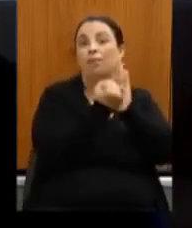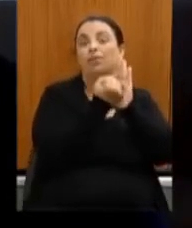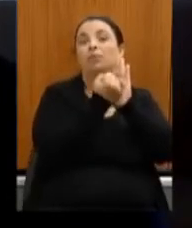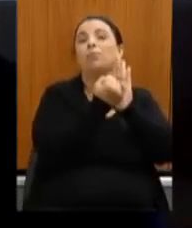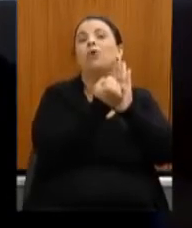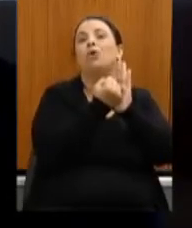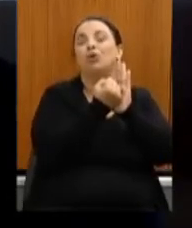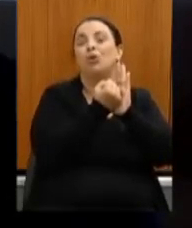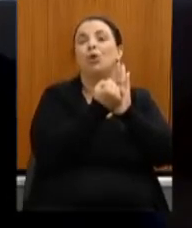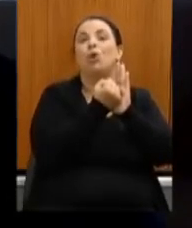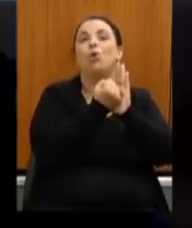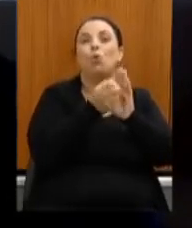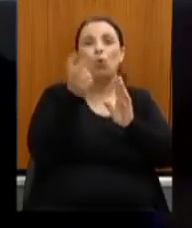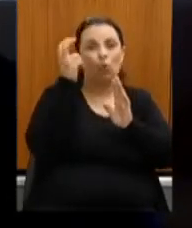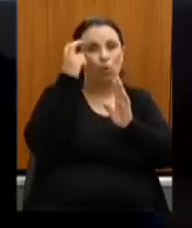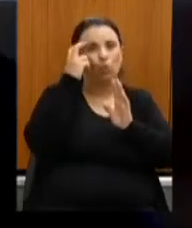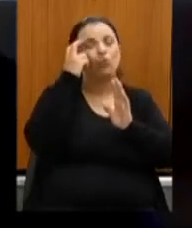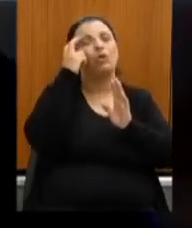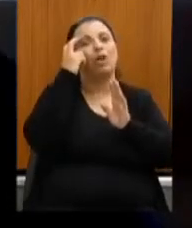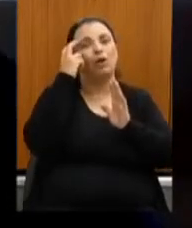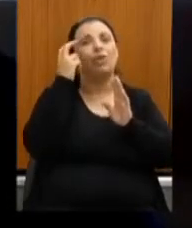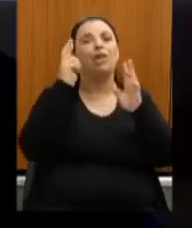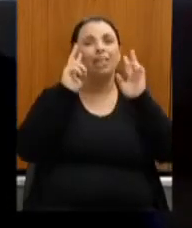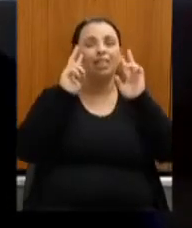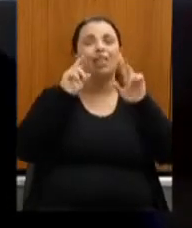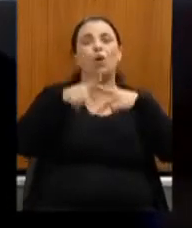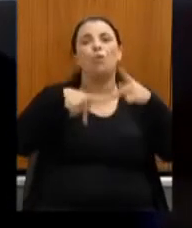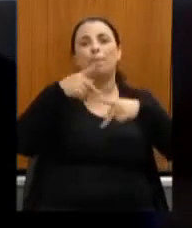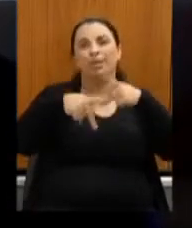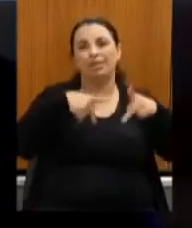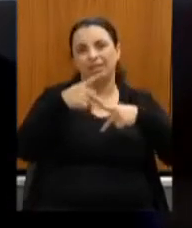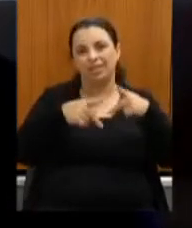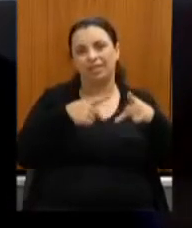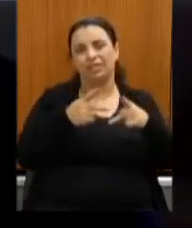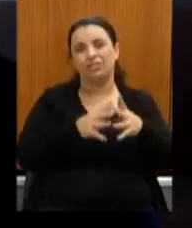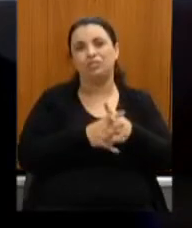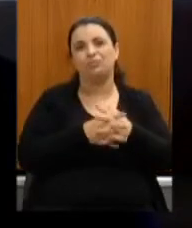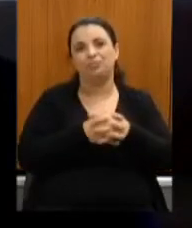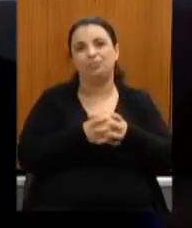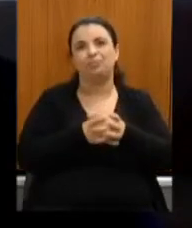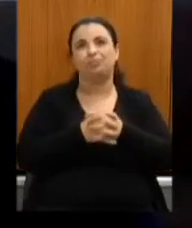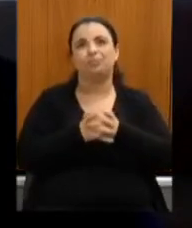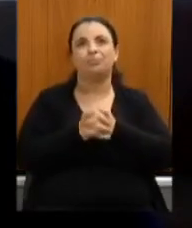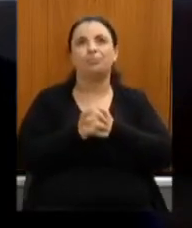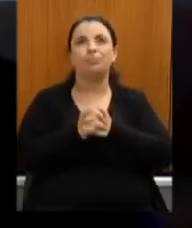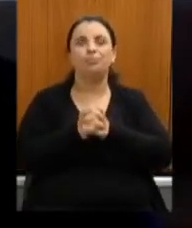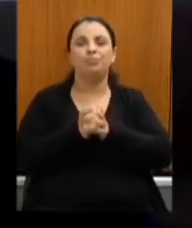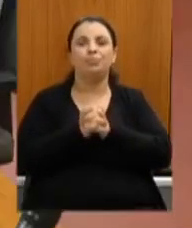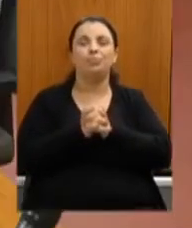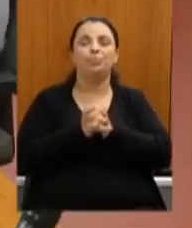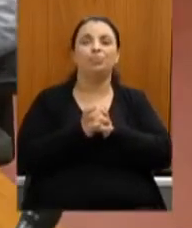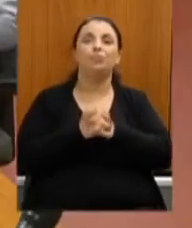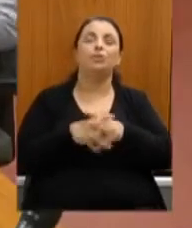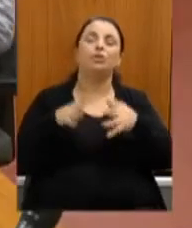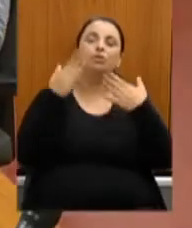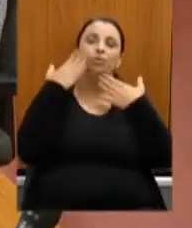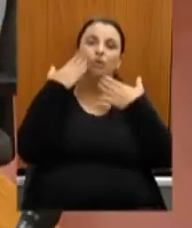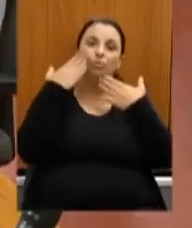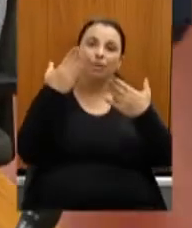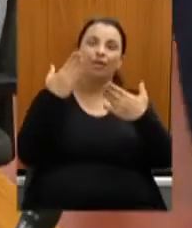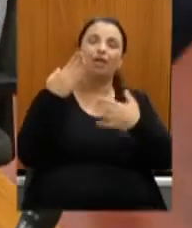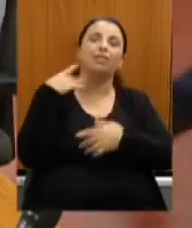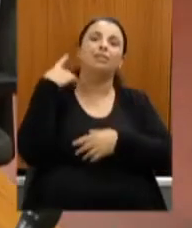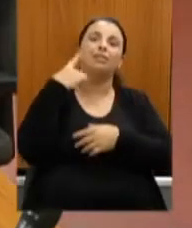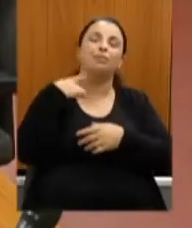deslanchar também o aproveitamento econômico e o desenvolvimento do nosso querido Norte muito obrigado deputado